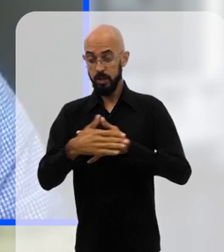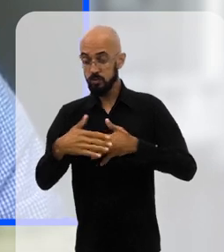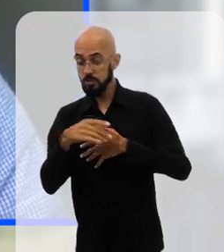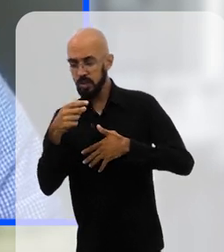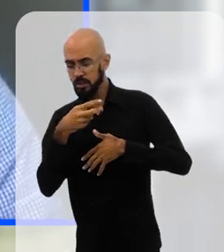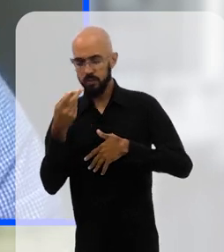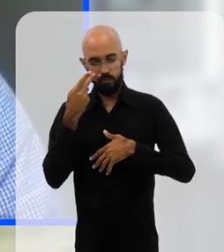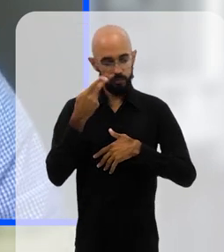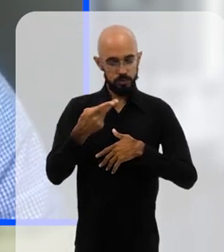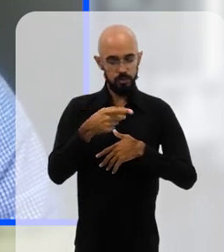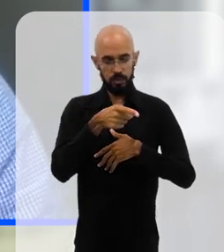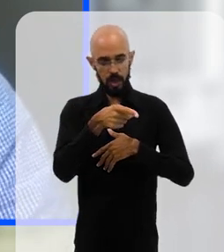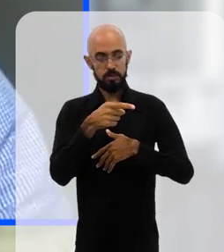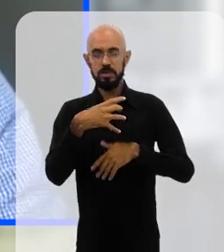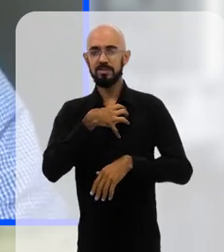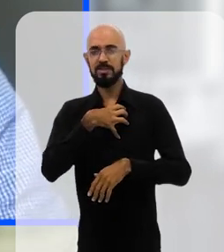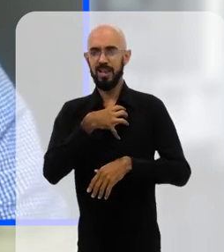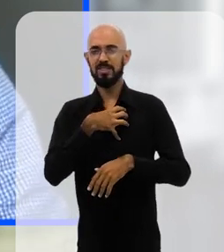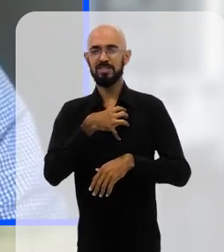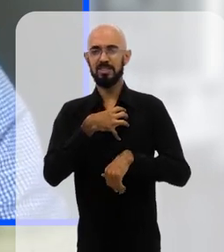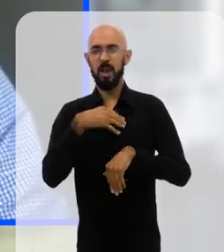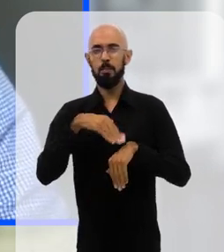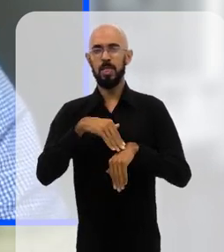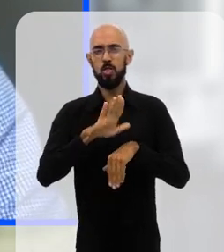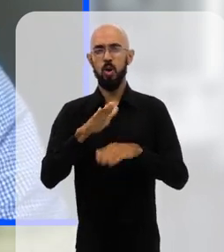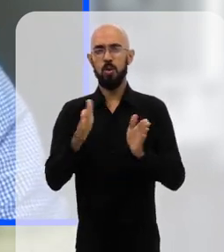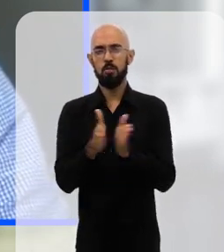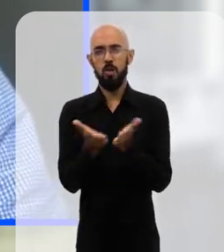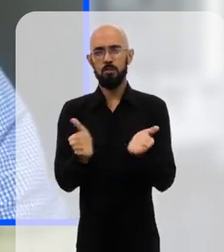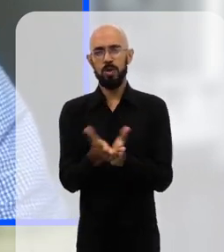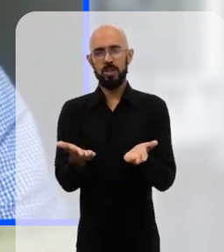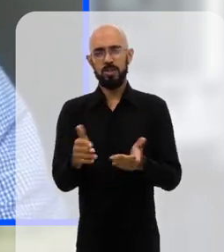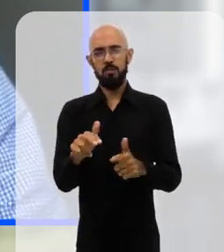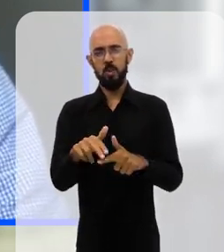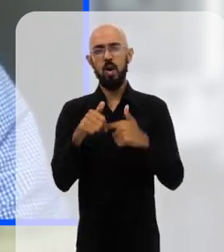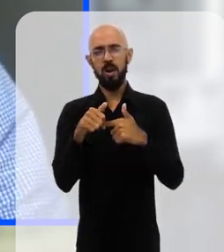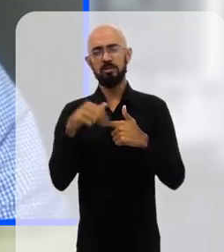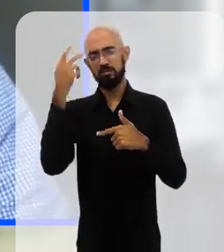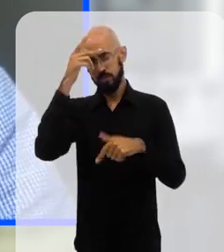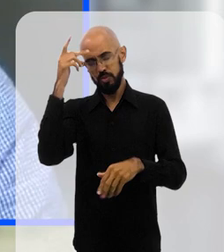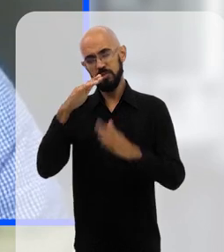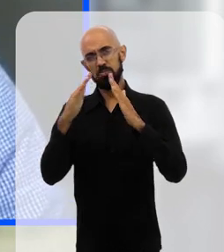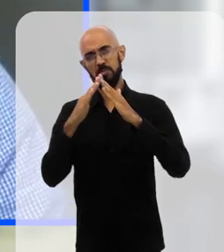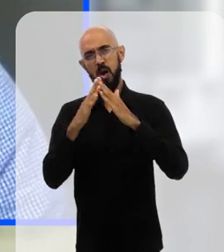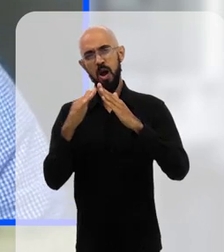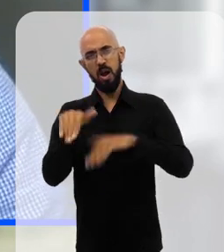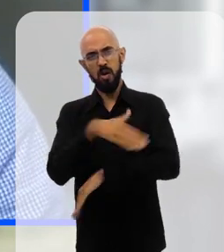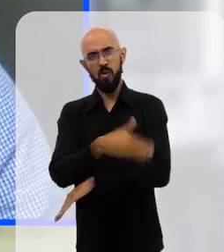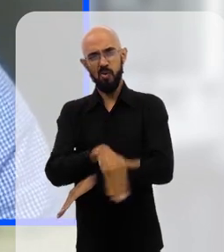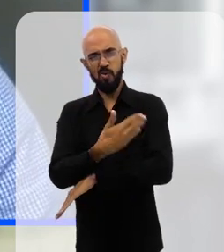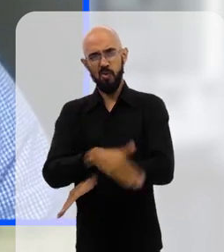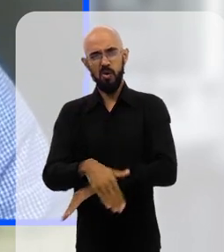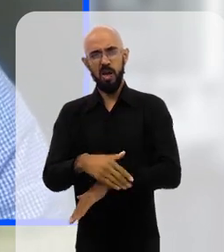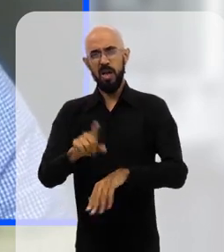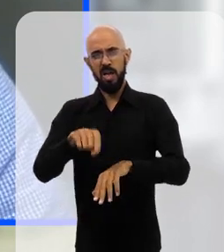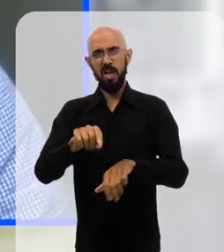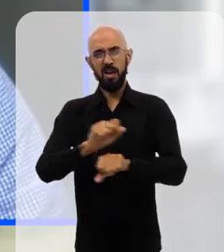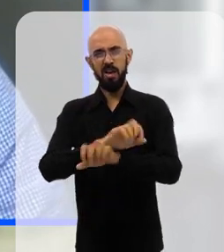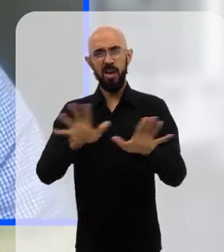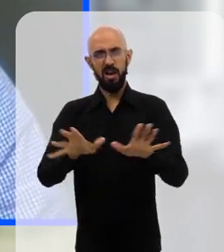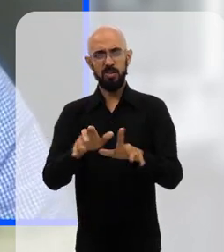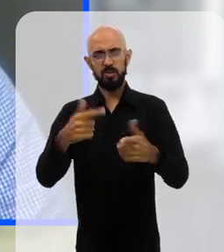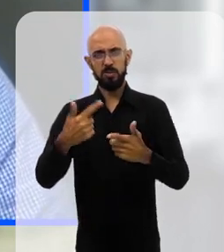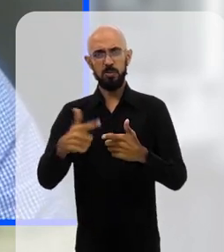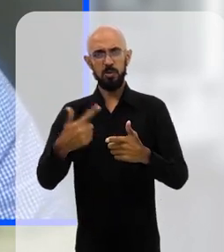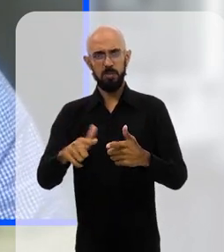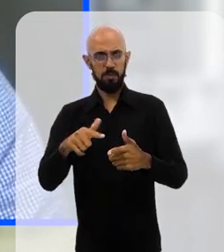cidade consegue sentir o aumento da pobreza pelo aumento do número de pessoas em situação de rua. Então, é muito claro que a